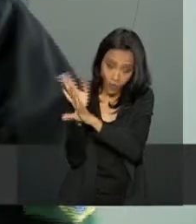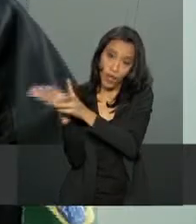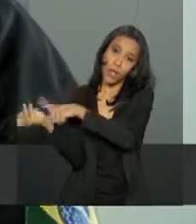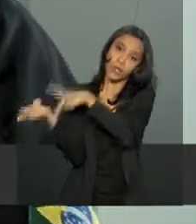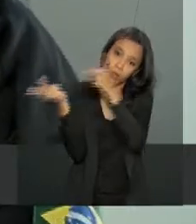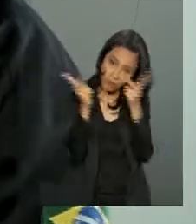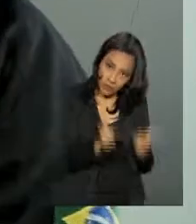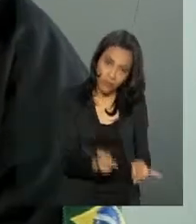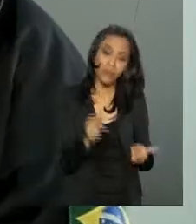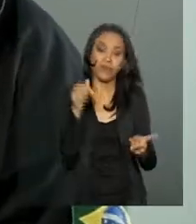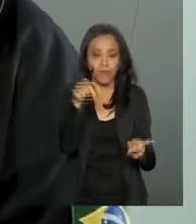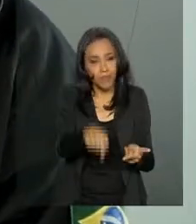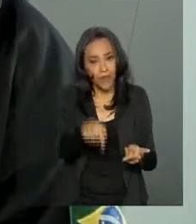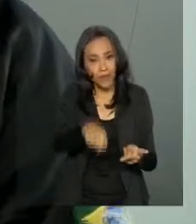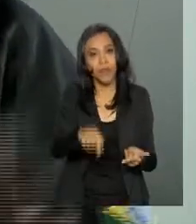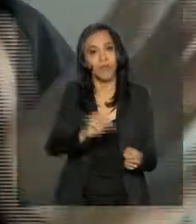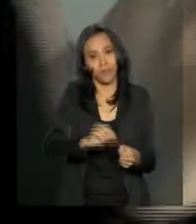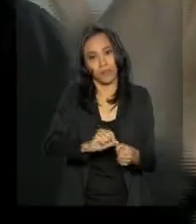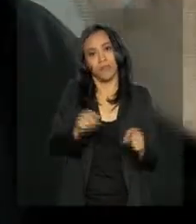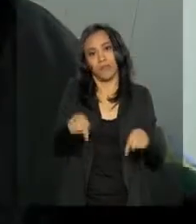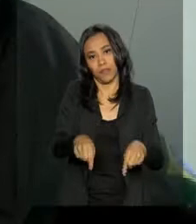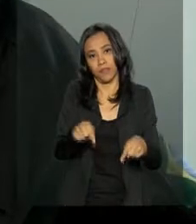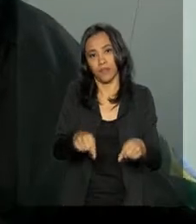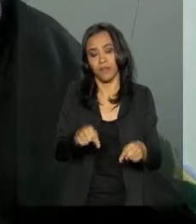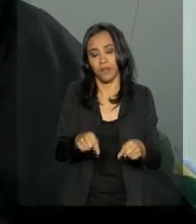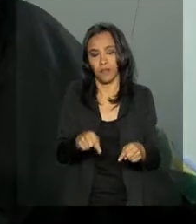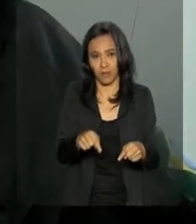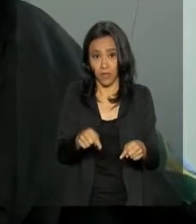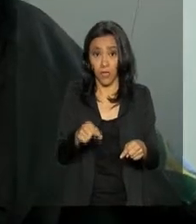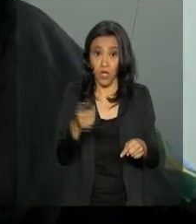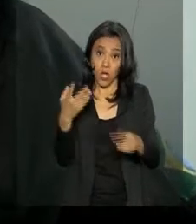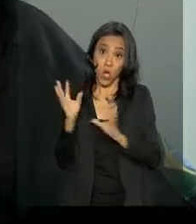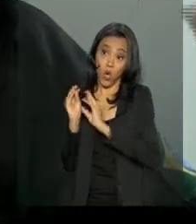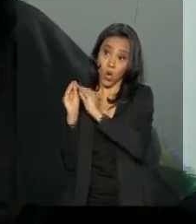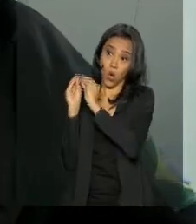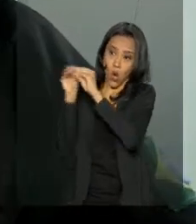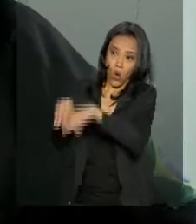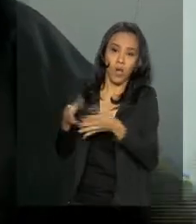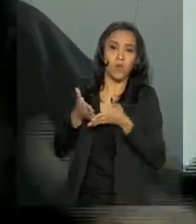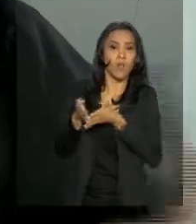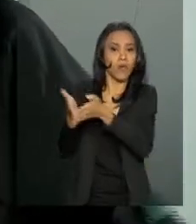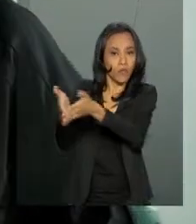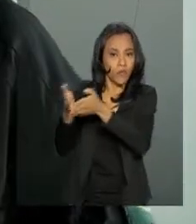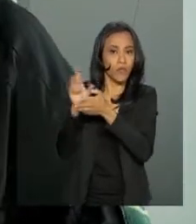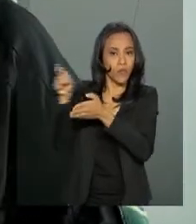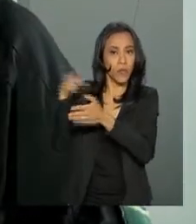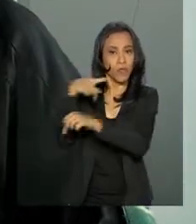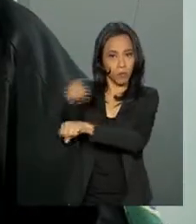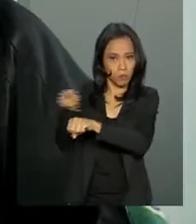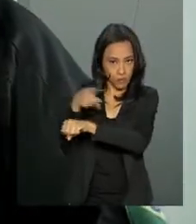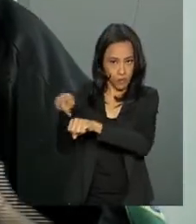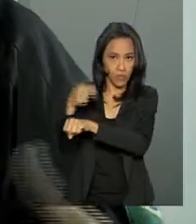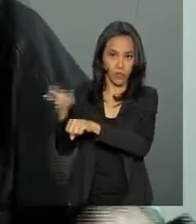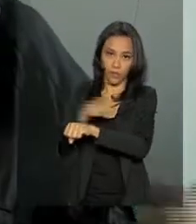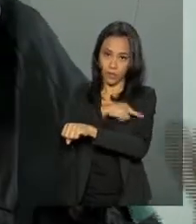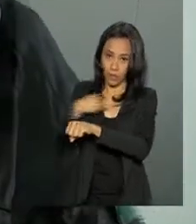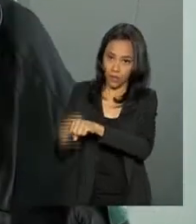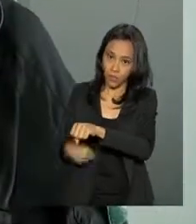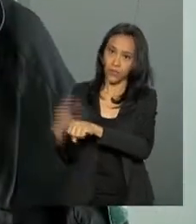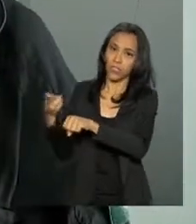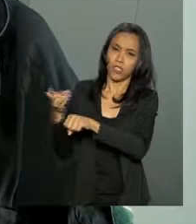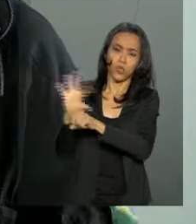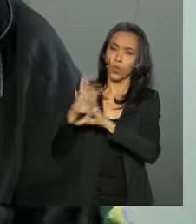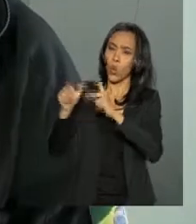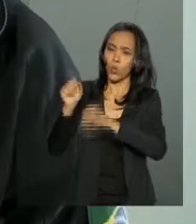nós trouxemos aqui, colocamos no navio lá em Xangai, ela entrou no navio, todas as peças estruturais, todos os